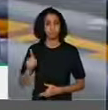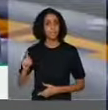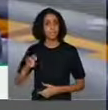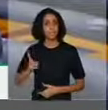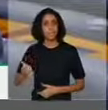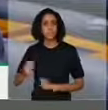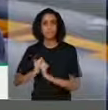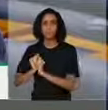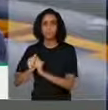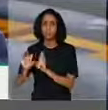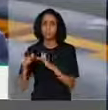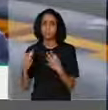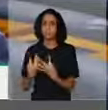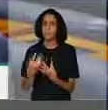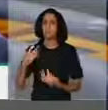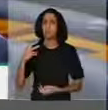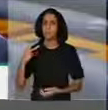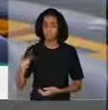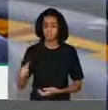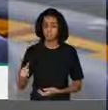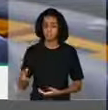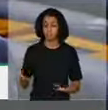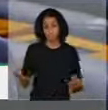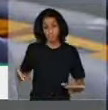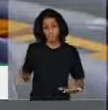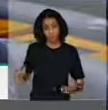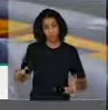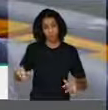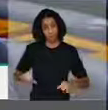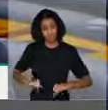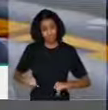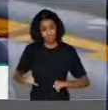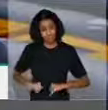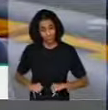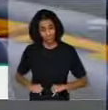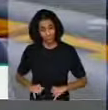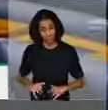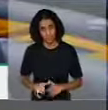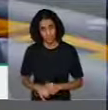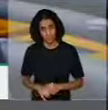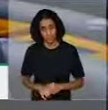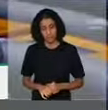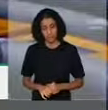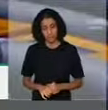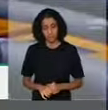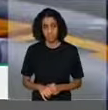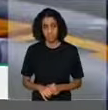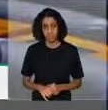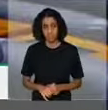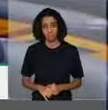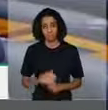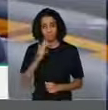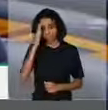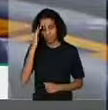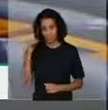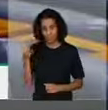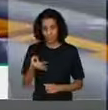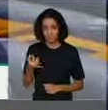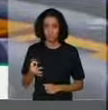honrosa família, que nesse momento de dor, saberá com certeza, com os ensinamentos acumulados,